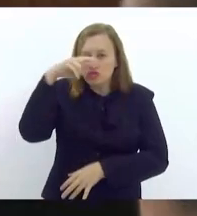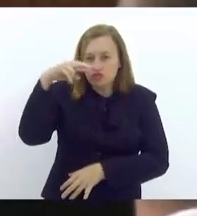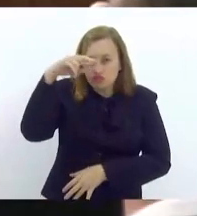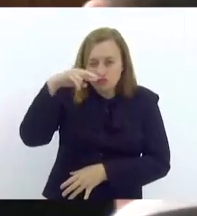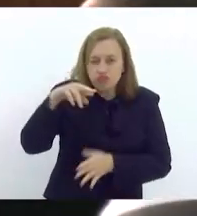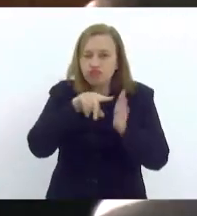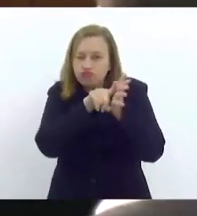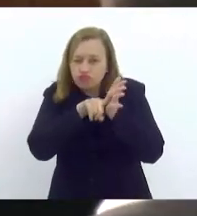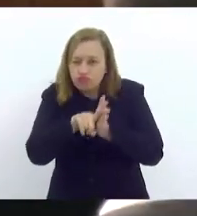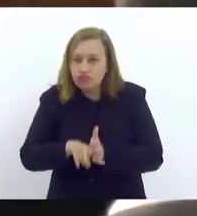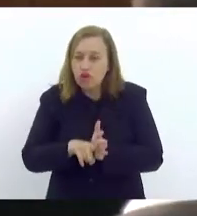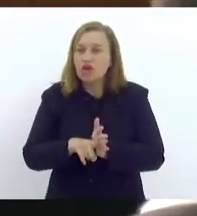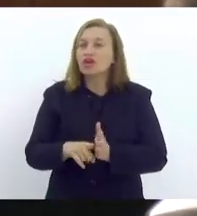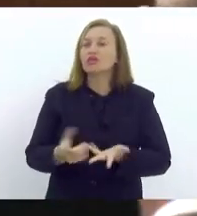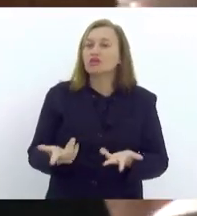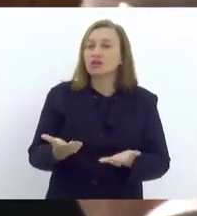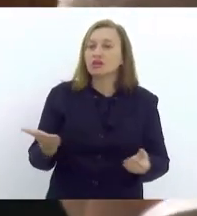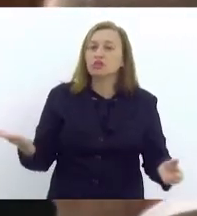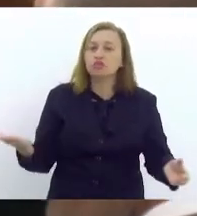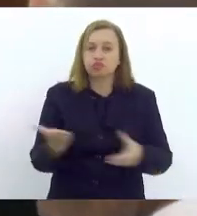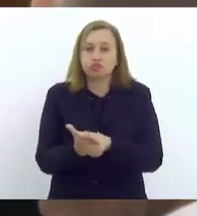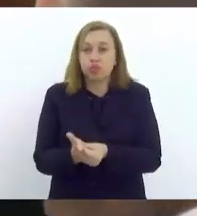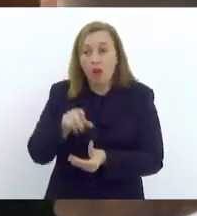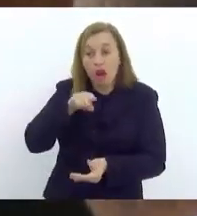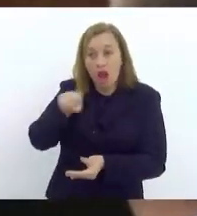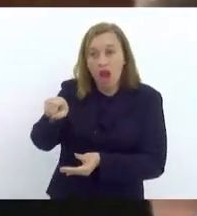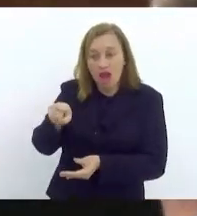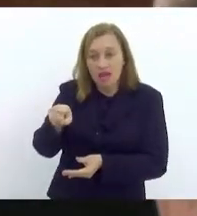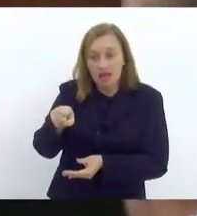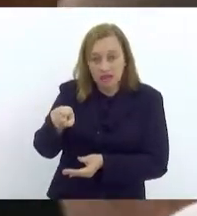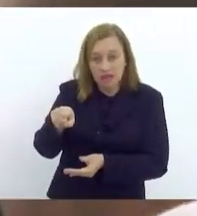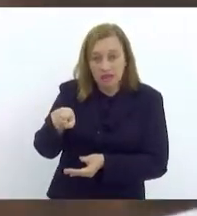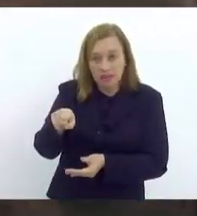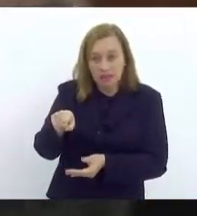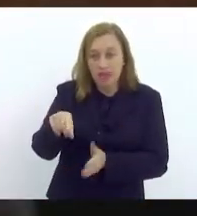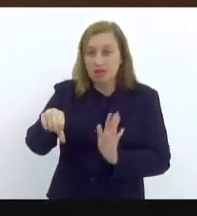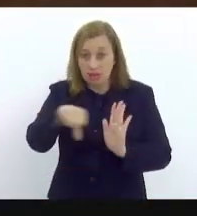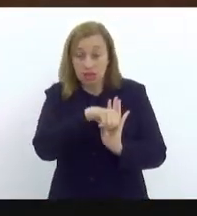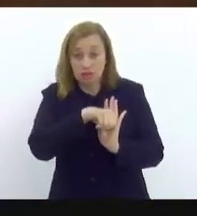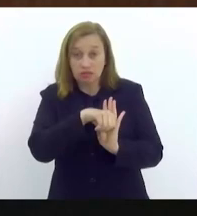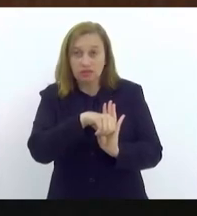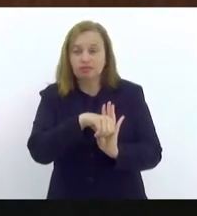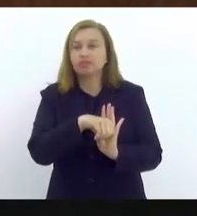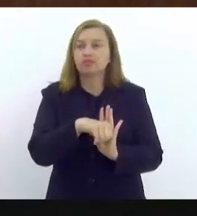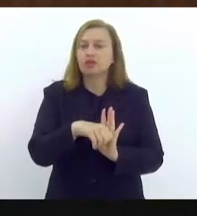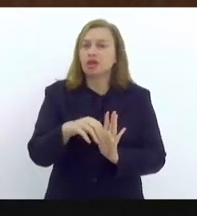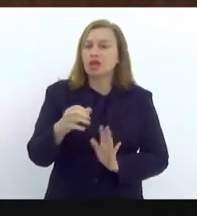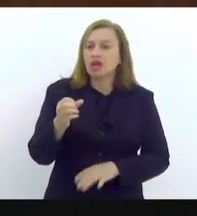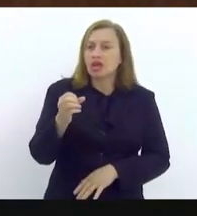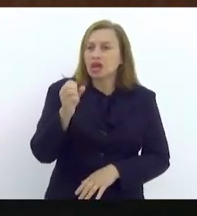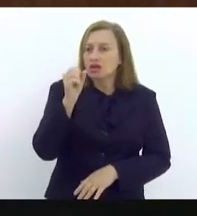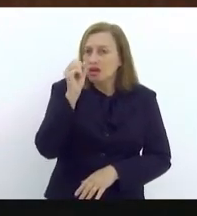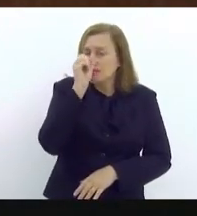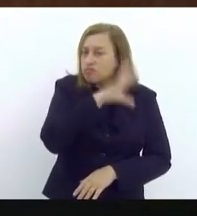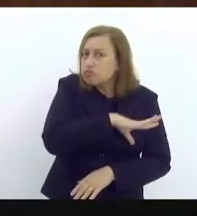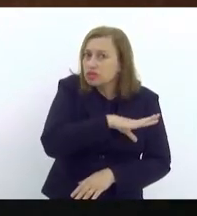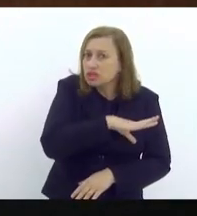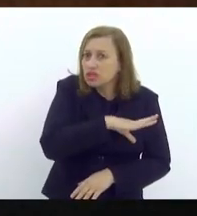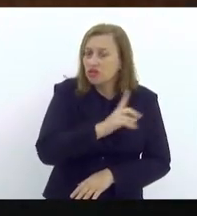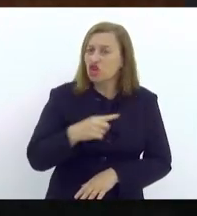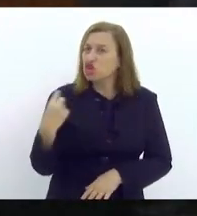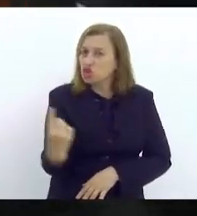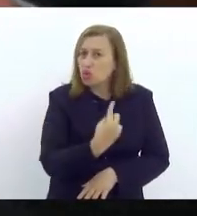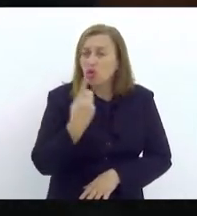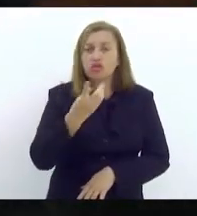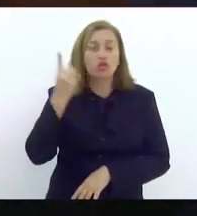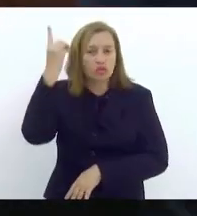fiz uma queixa-crime na 60DP, pois é impossível, é inadmissível, melhor dizendo, que nós,